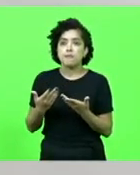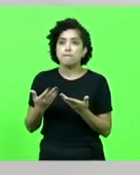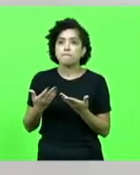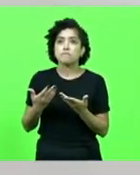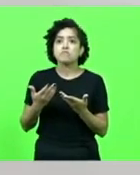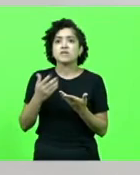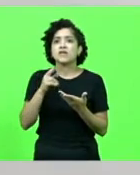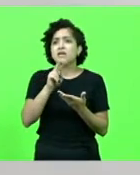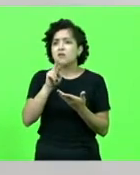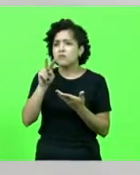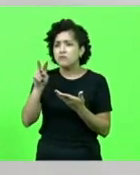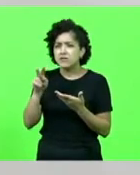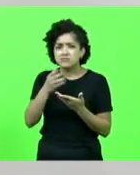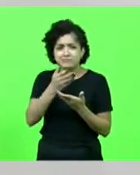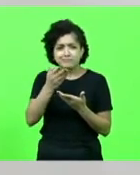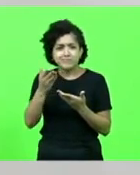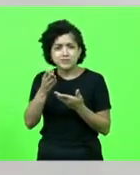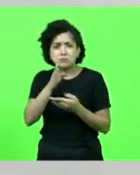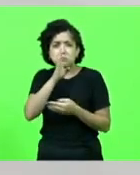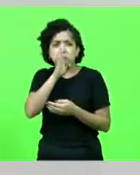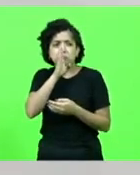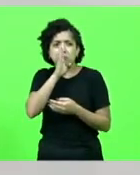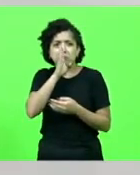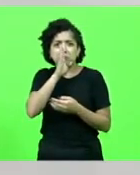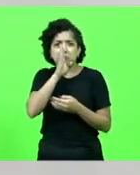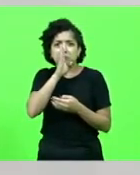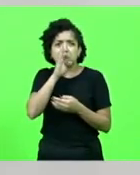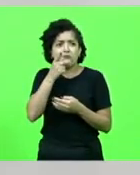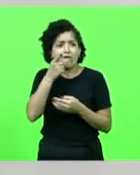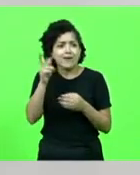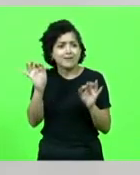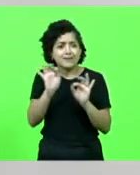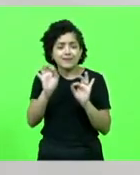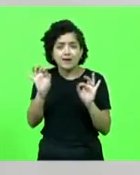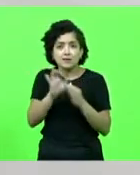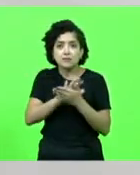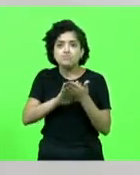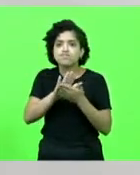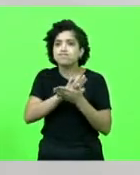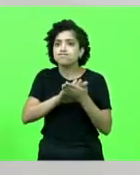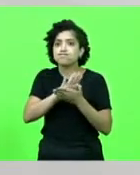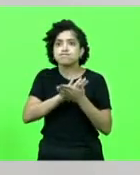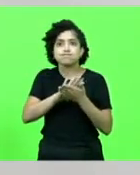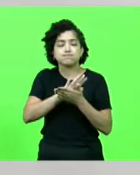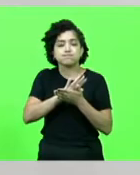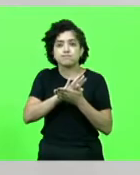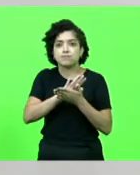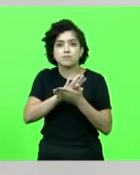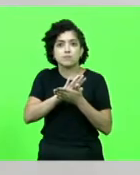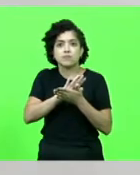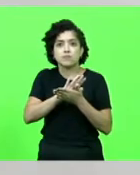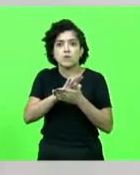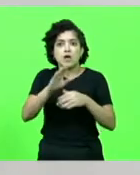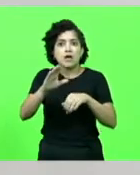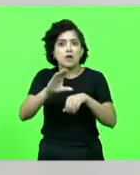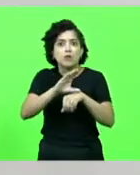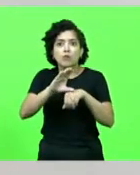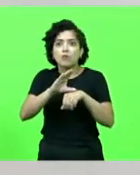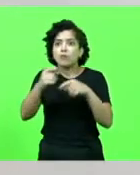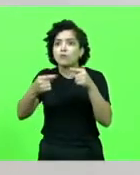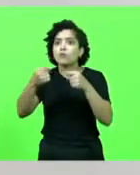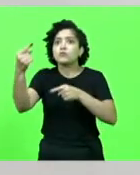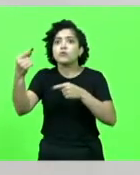vejo essa casa calada. Não falo um ai, por uma ação inconstitucional do governador.